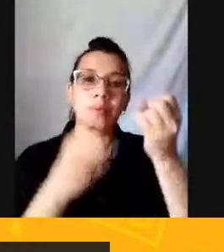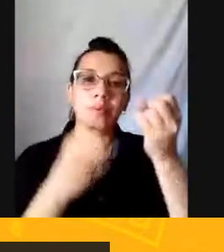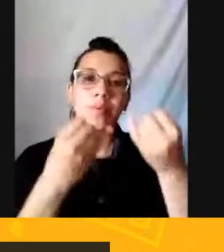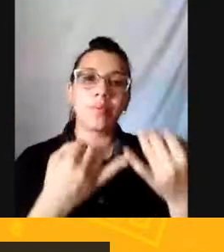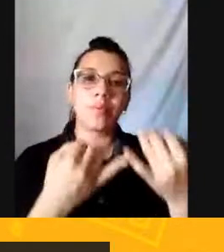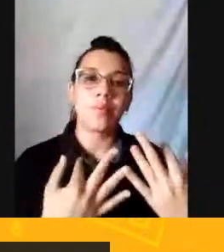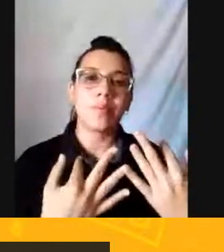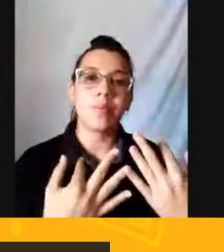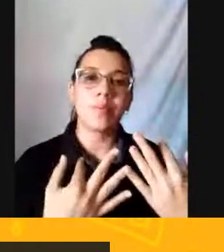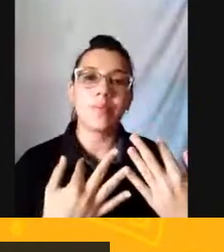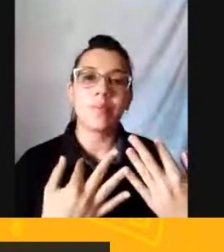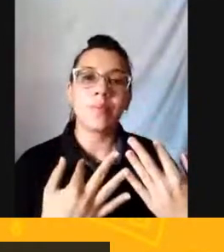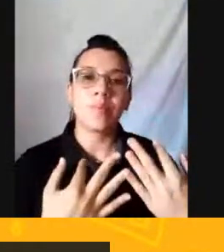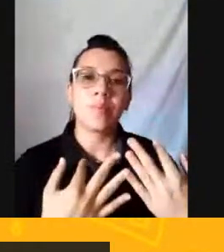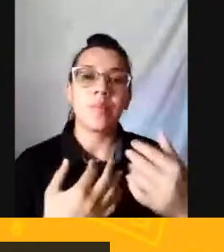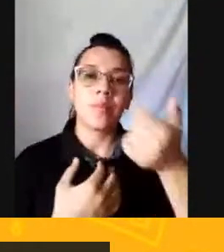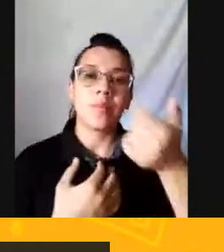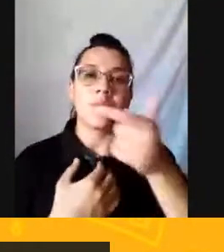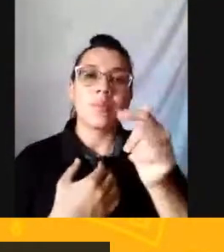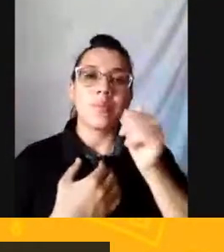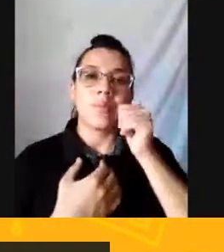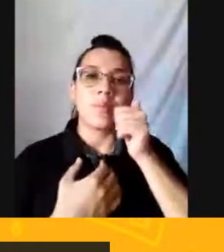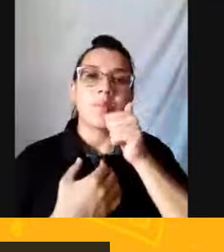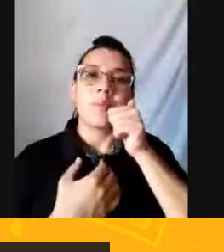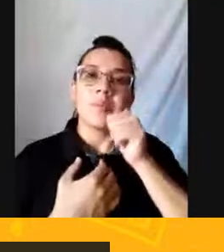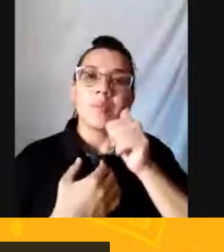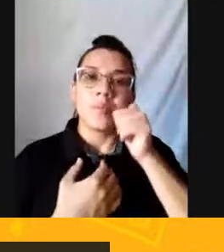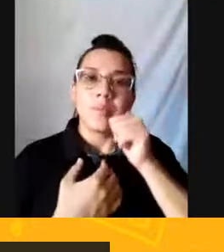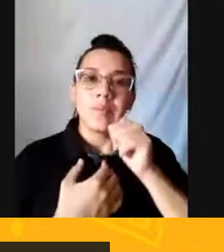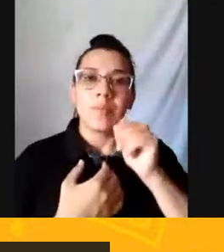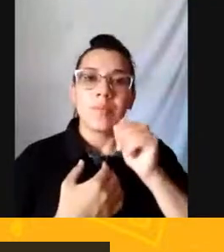até colocar aqui O recadinho Para você